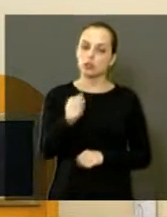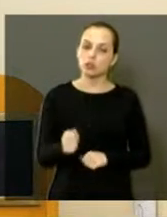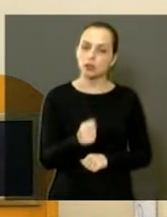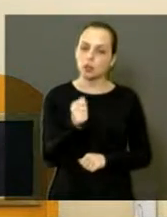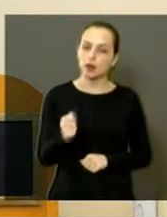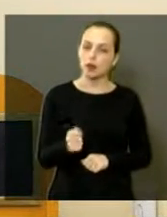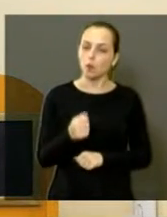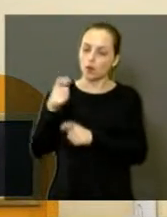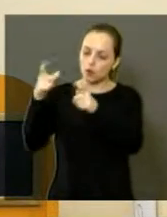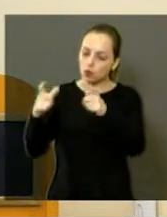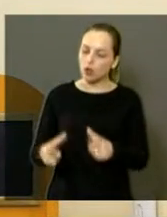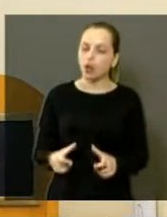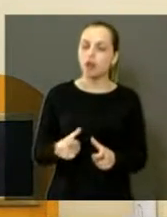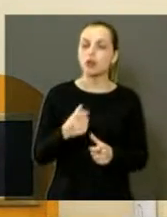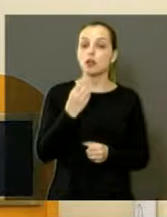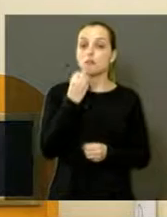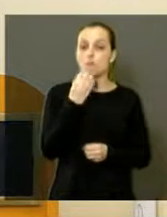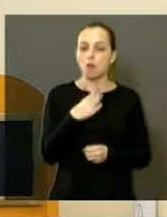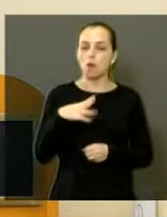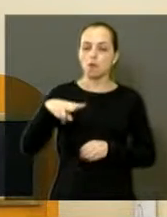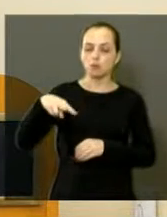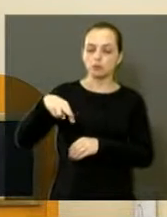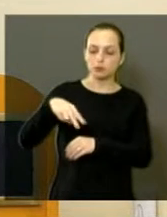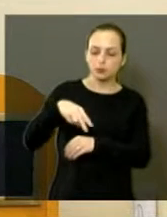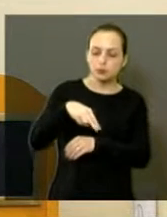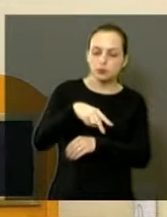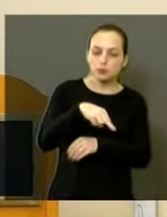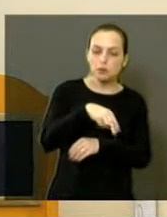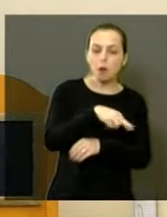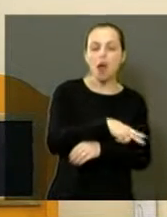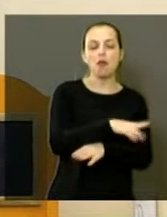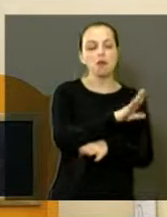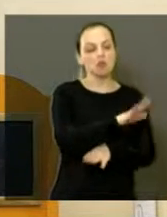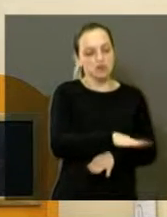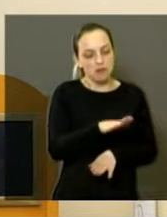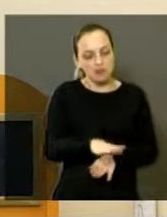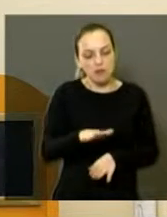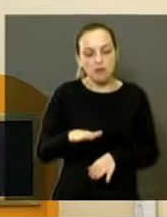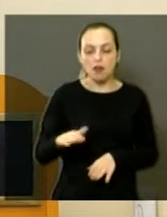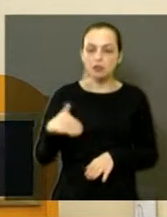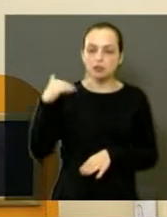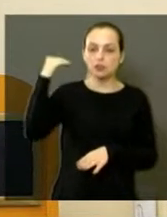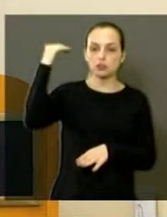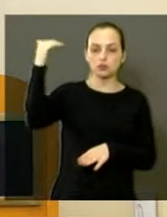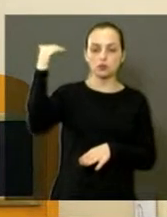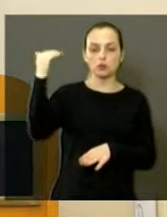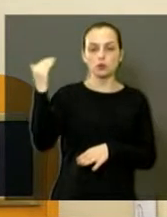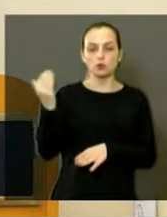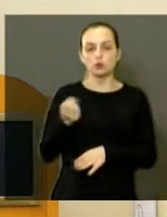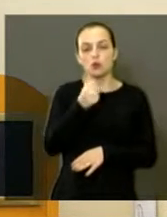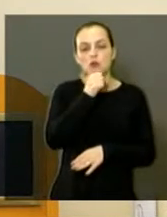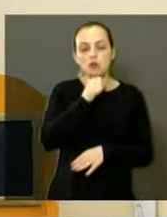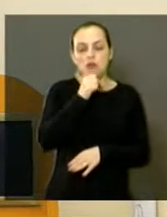excelentes para você fazer caminhada, crianças, adultos, idosos, jovens,